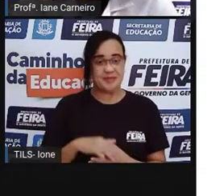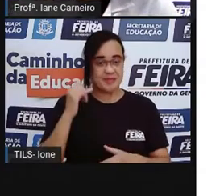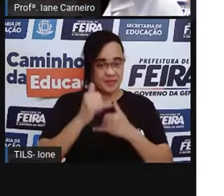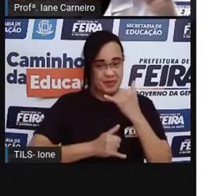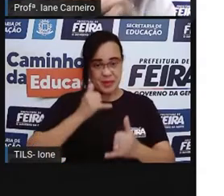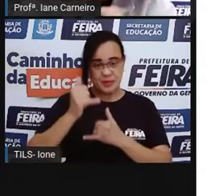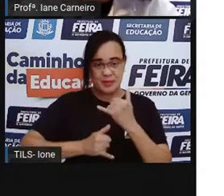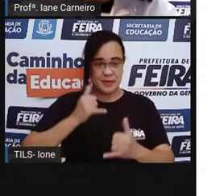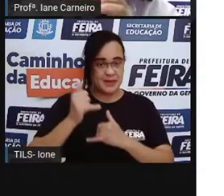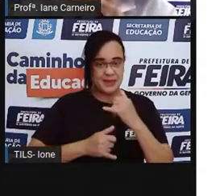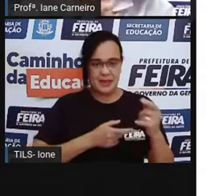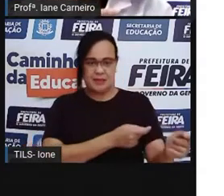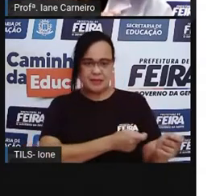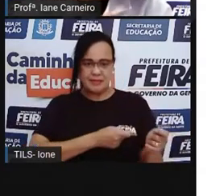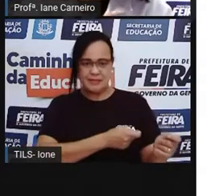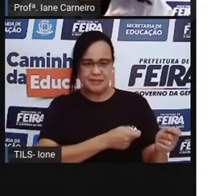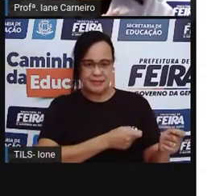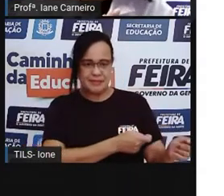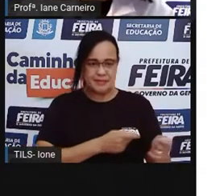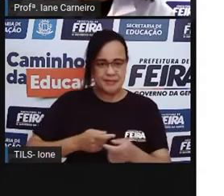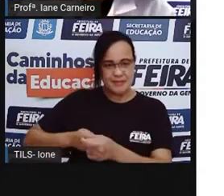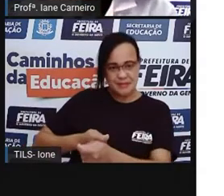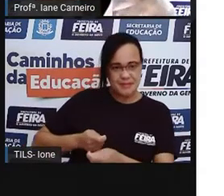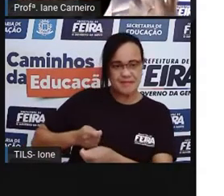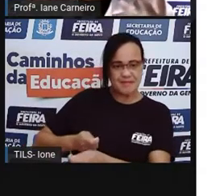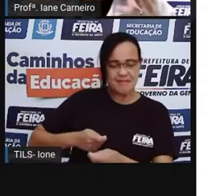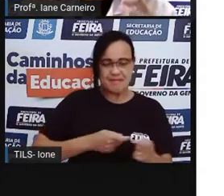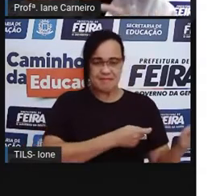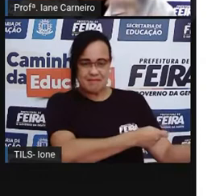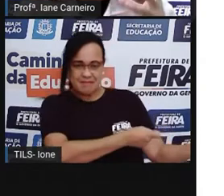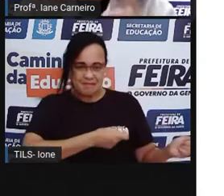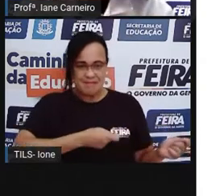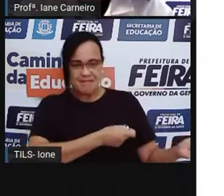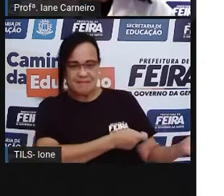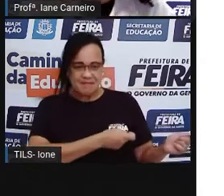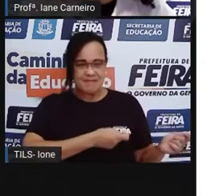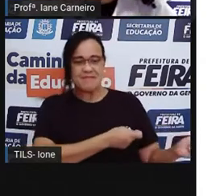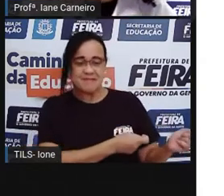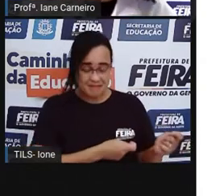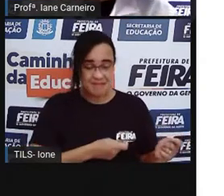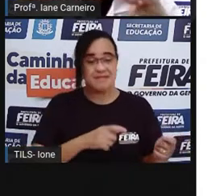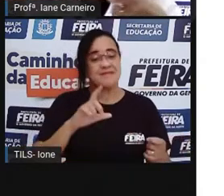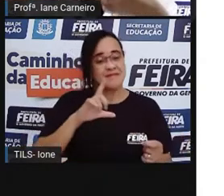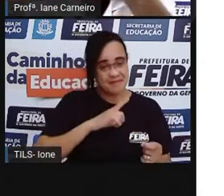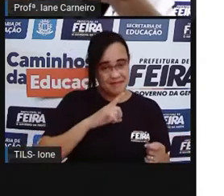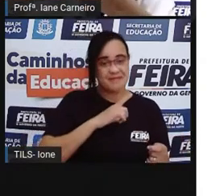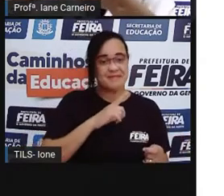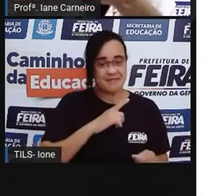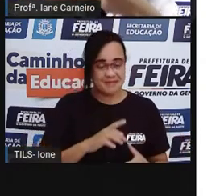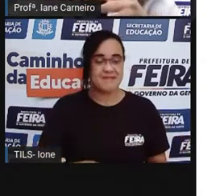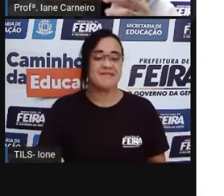cabo de guerra. É bem legal também. Tem algumas escolas que têm alguns parquinhos, né? E as crianças escorregam naquele